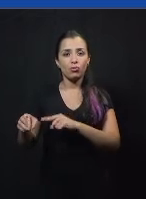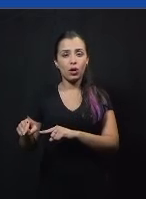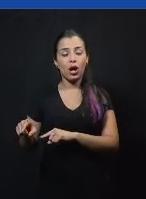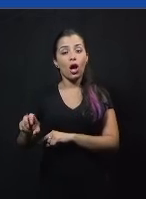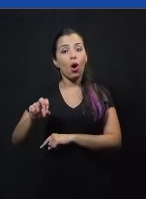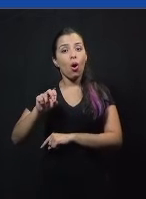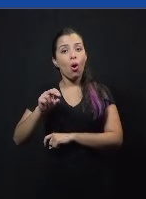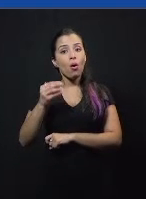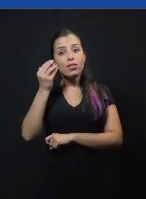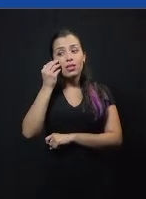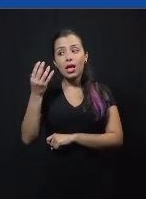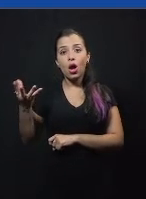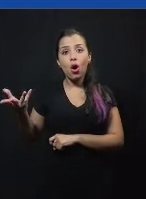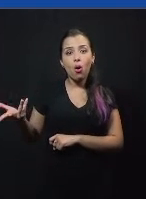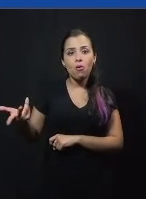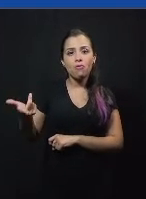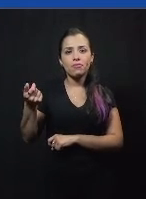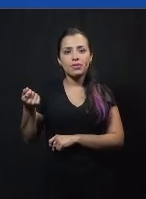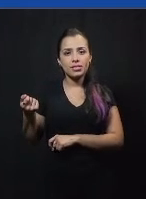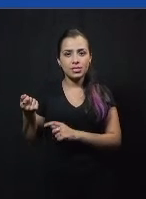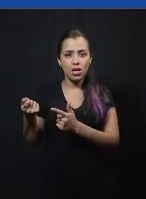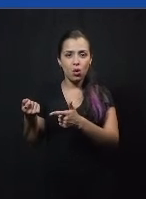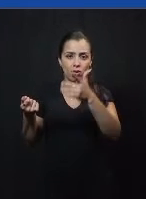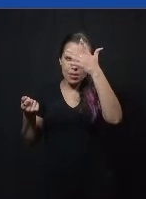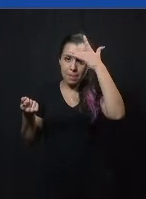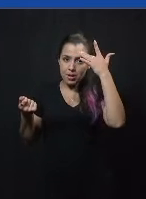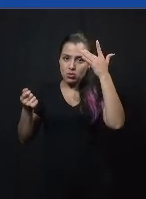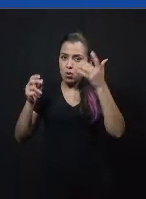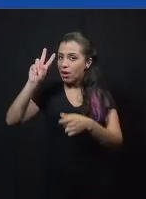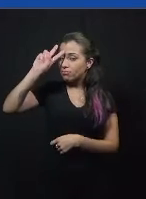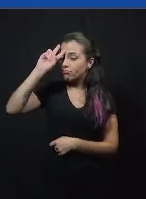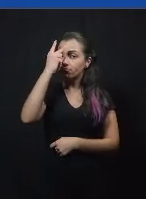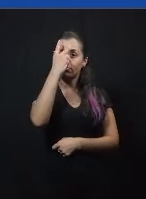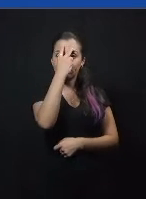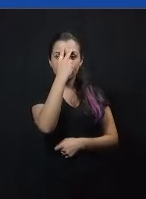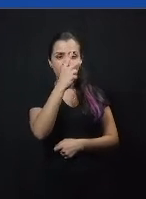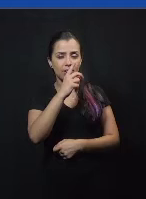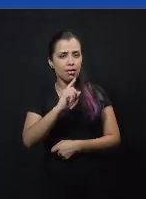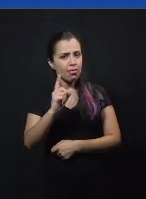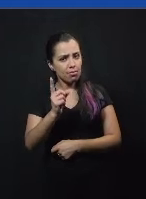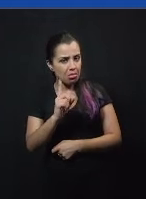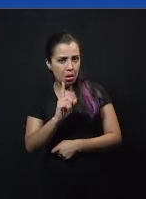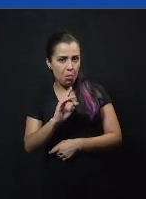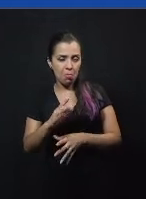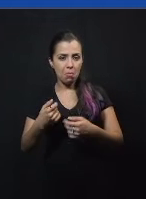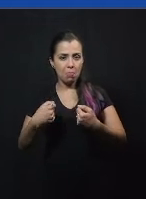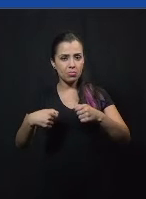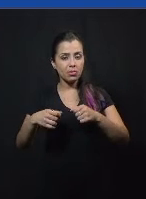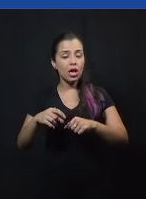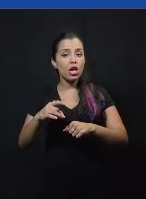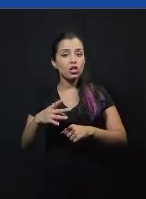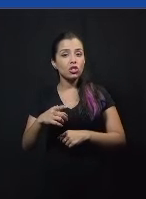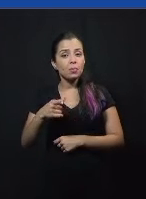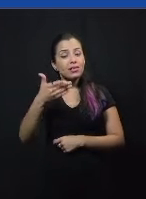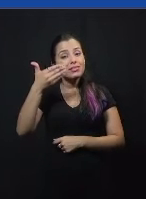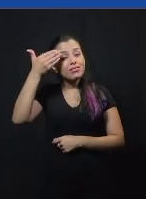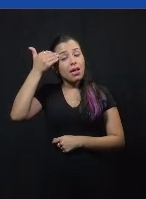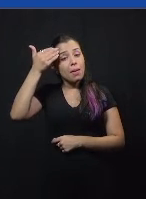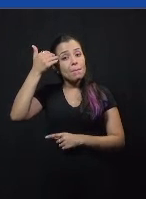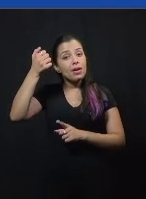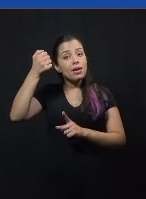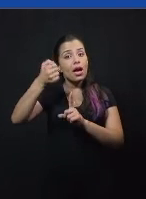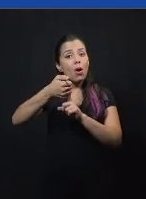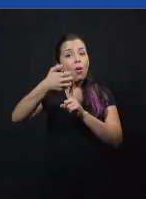a aceitar um outro ponto de vista, mas sim trabalhar esses argumentos, construir esse posicionamento de uma forma